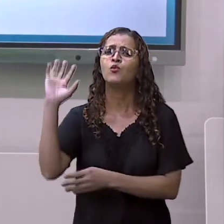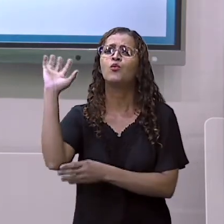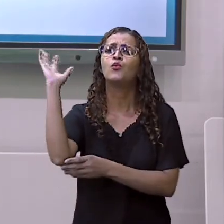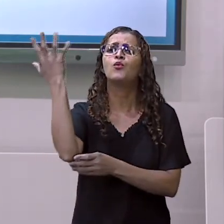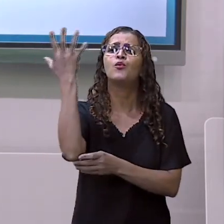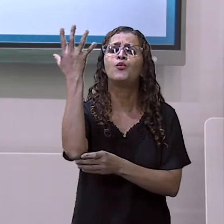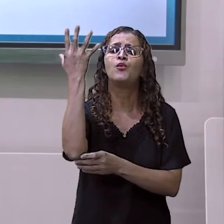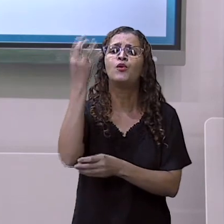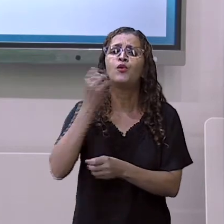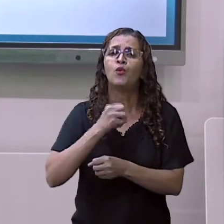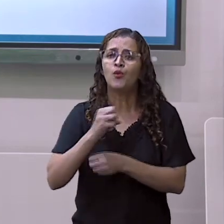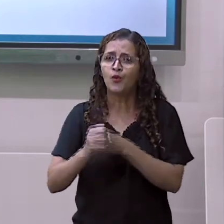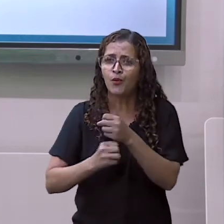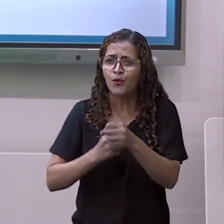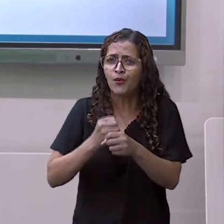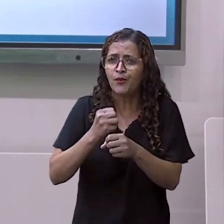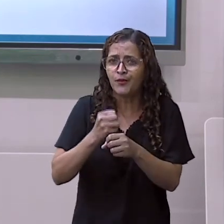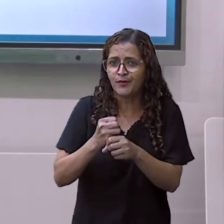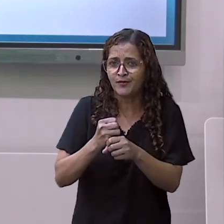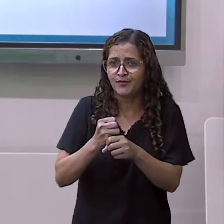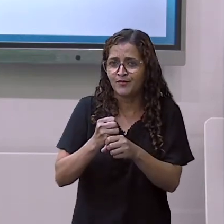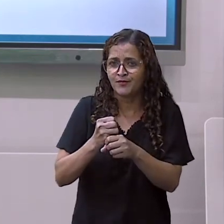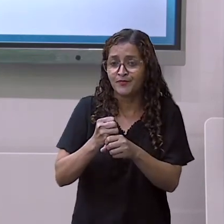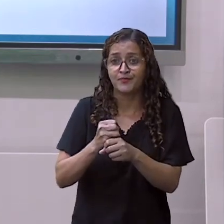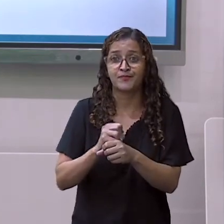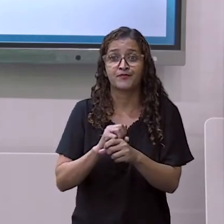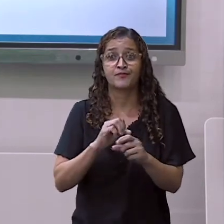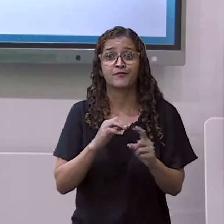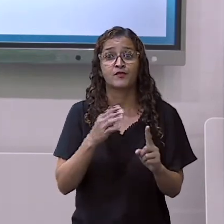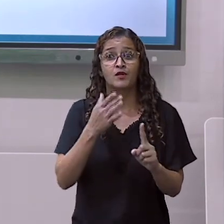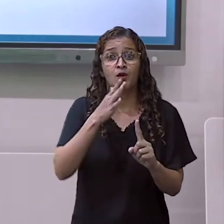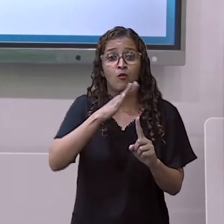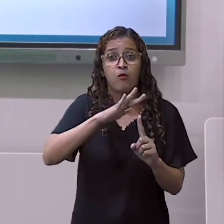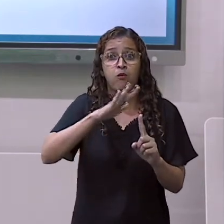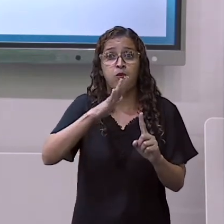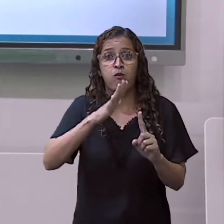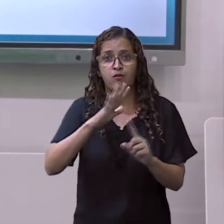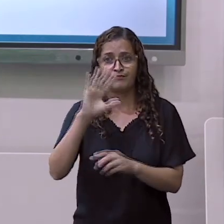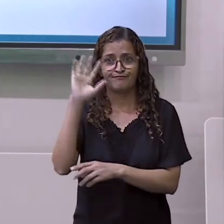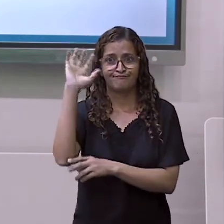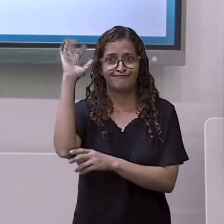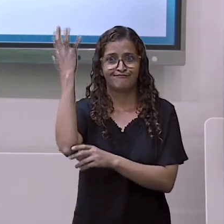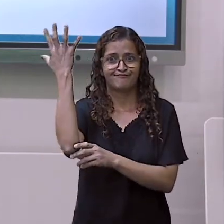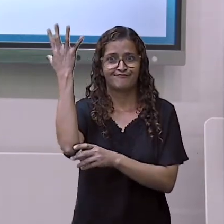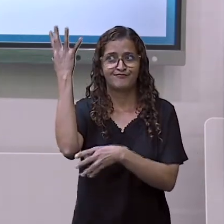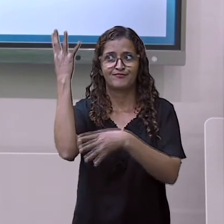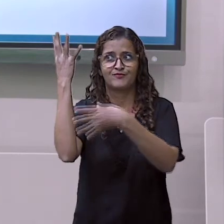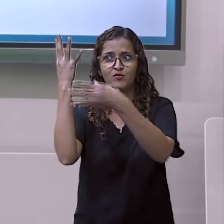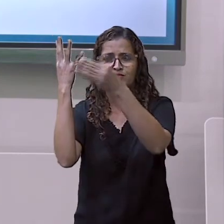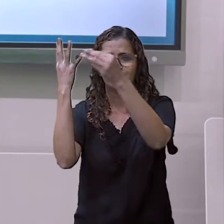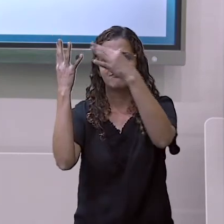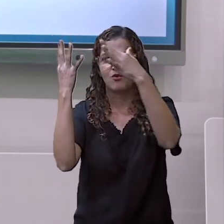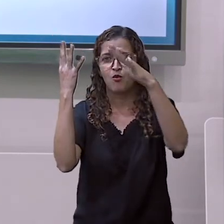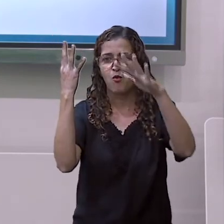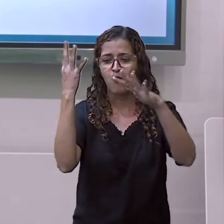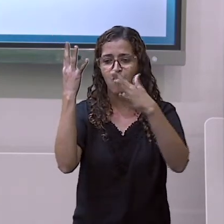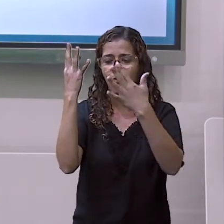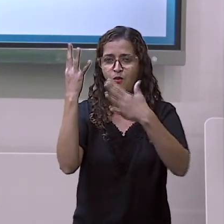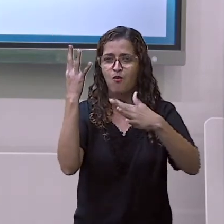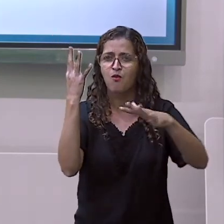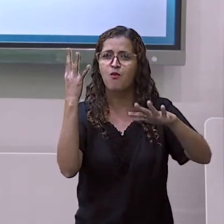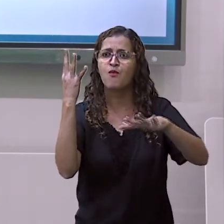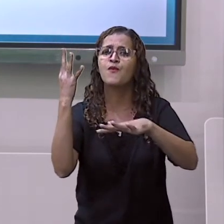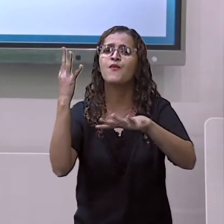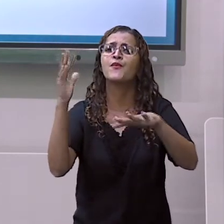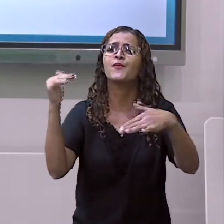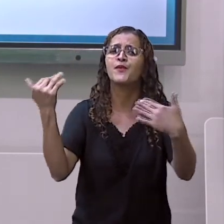estação as folhas caem? Tenho certeza que vocês conseguem falar primeiro aí para mim. Vamos lá? Qual que é a